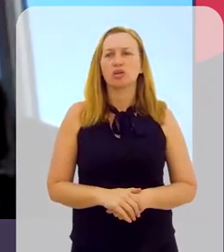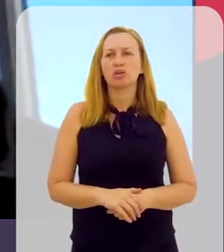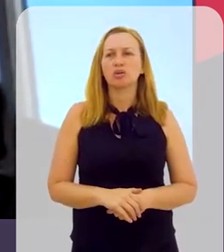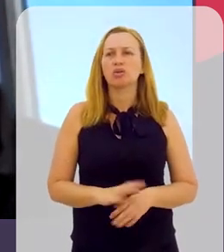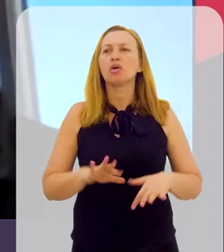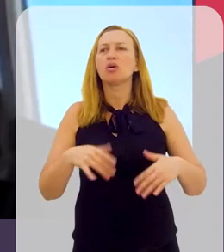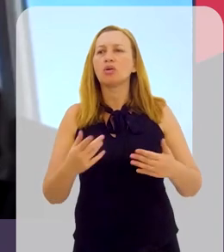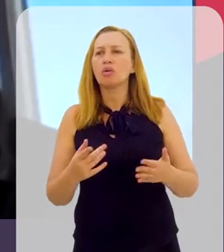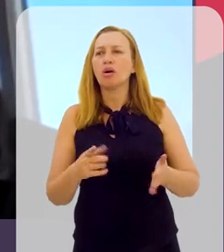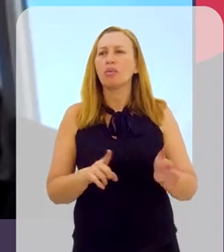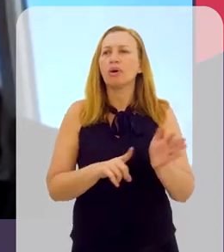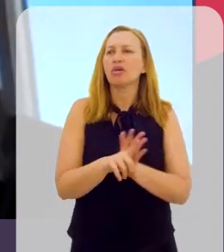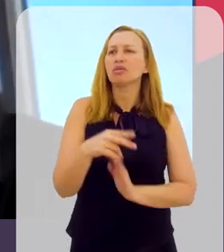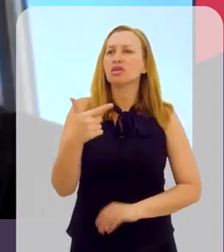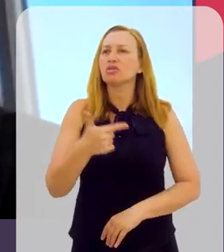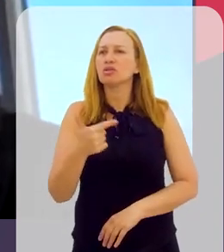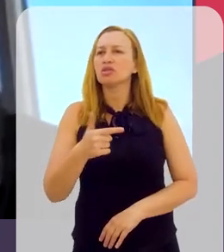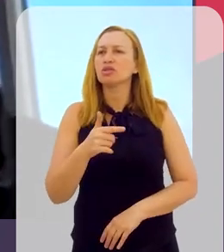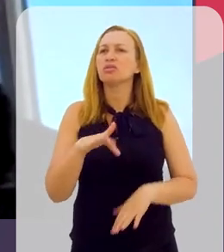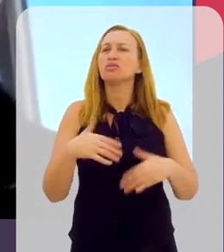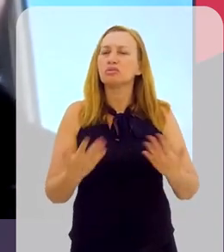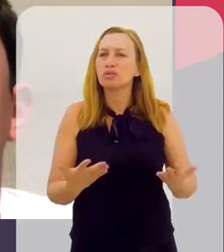Qual foi a segunda pergunta mesmo?